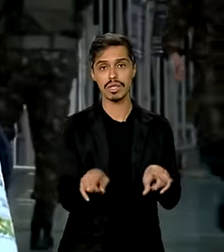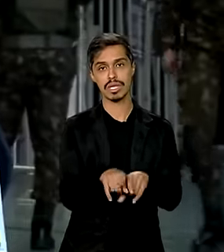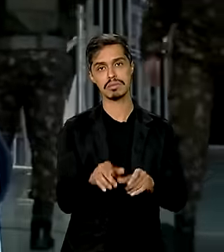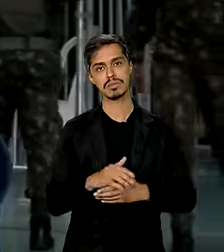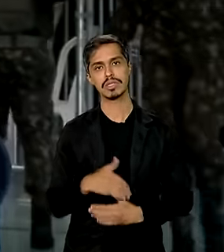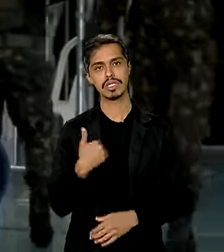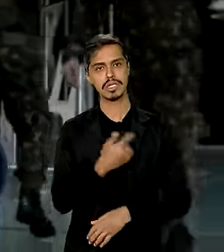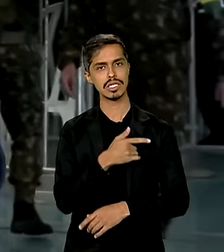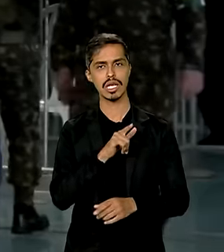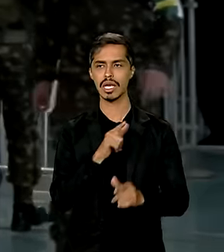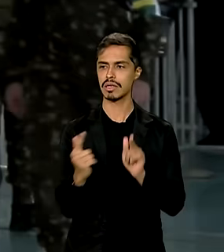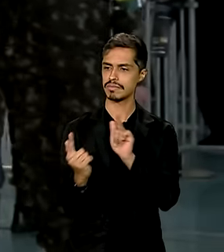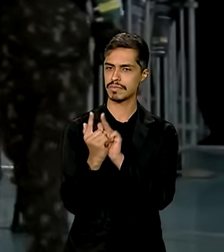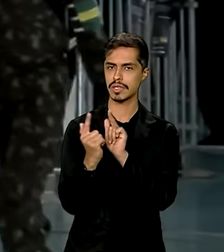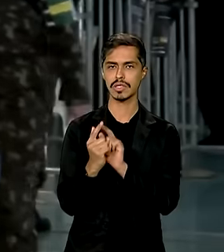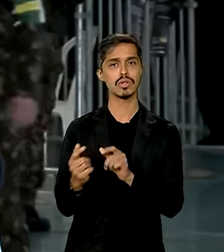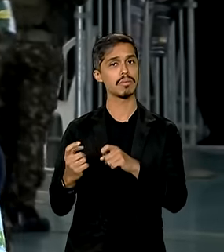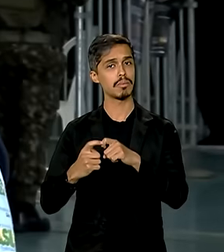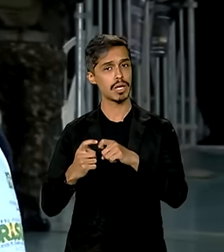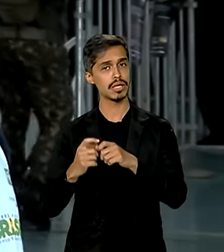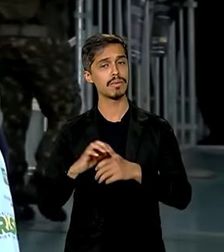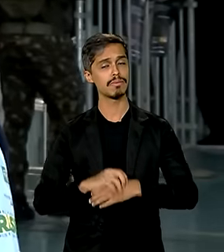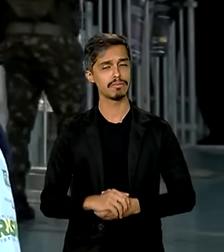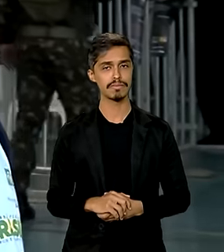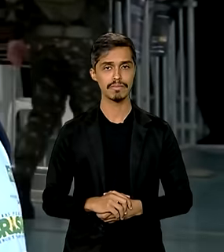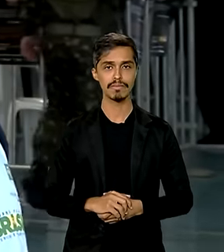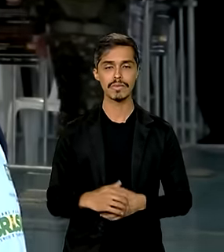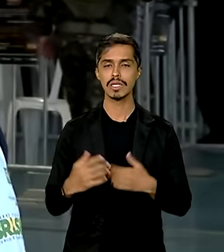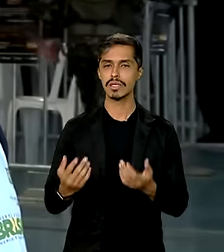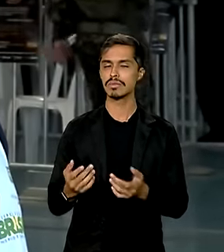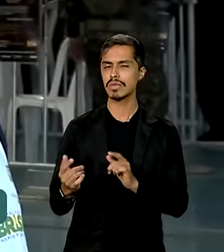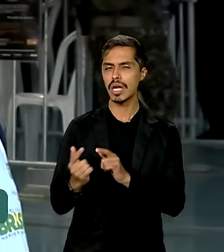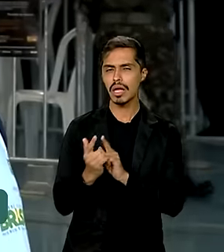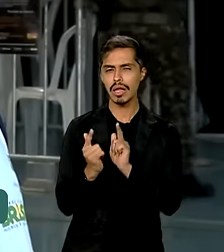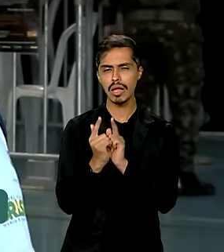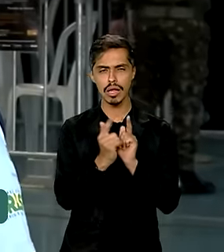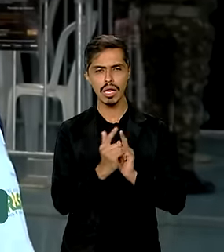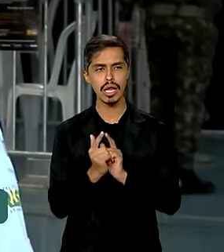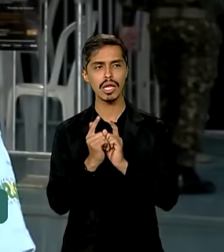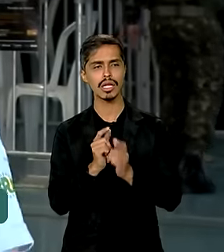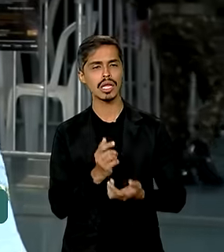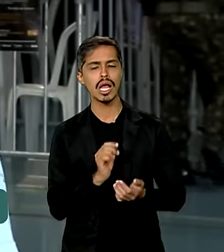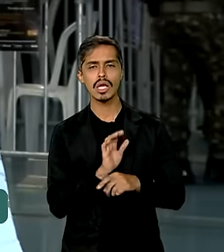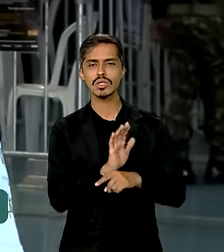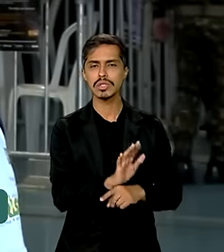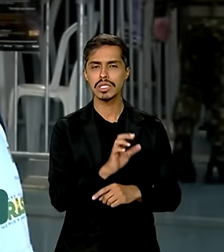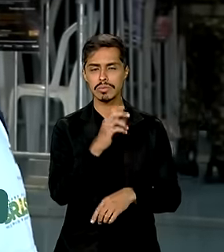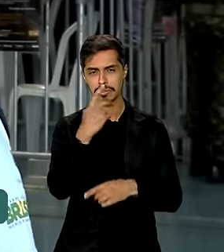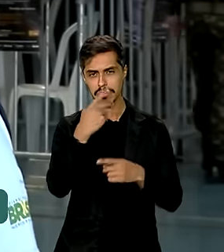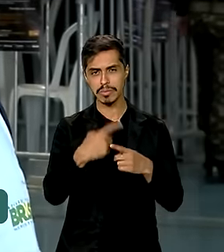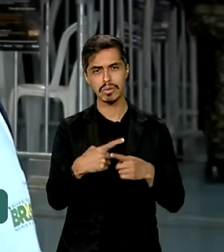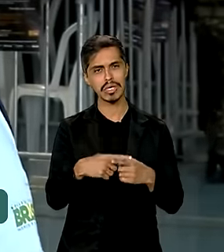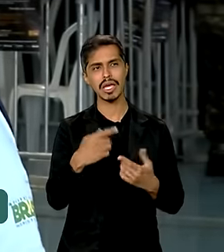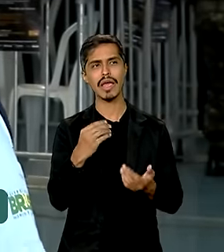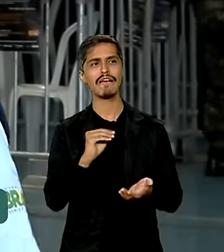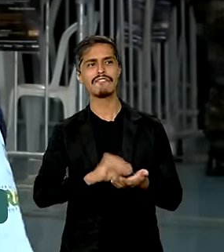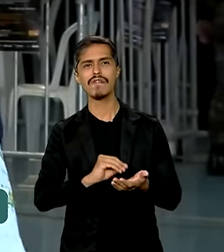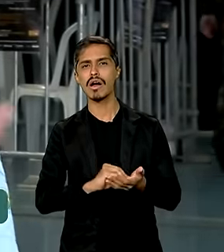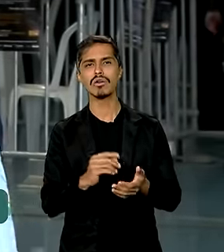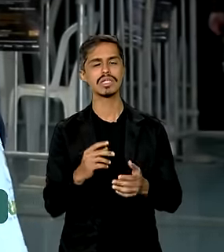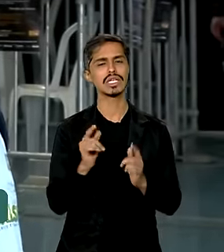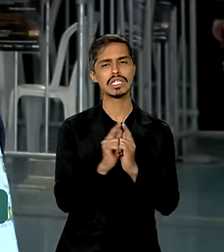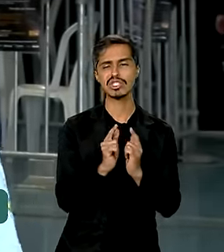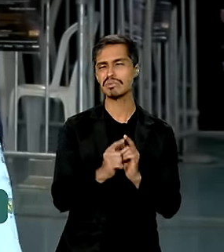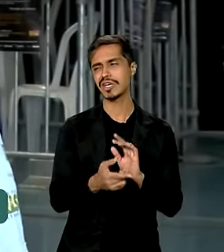aqui atendimento médico, atendimento assistencial para as pessoas que estão desassistidas por algum motivo, porque a